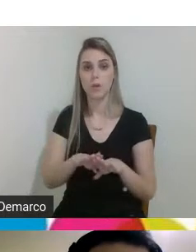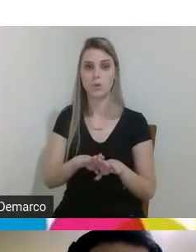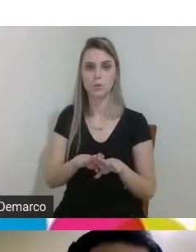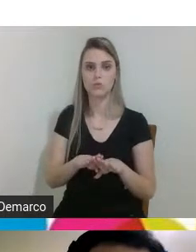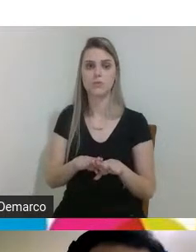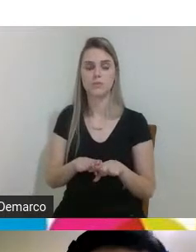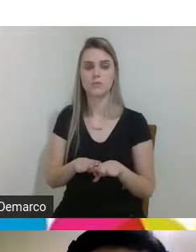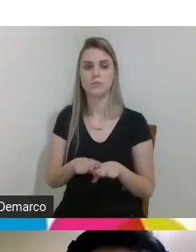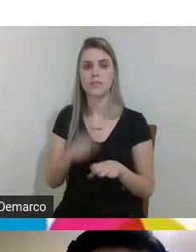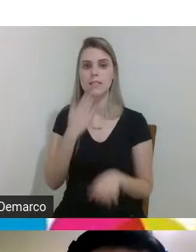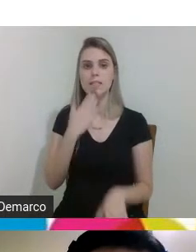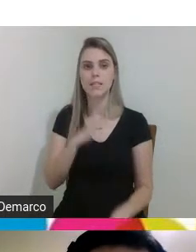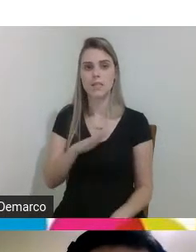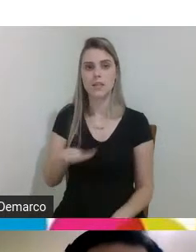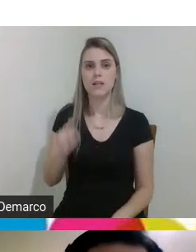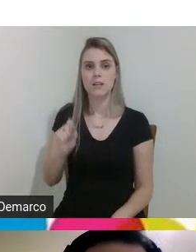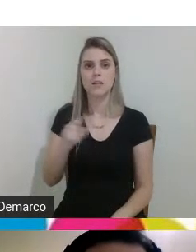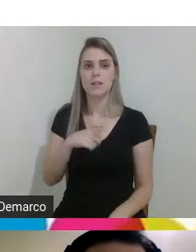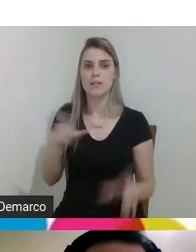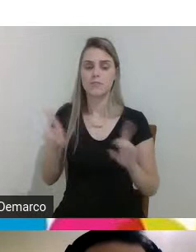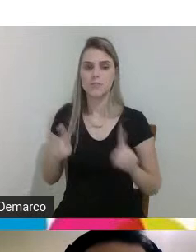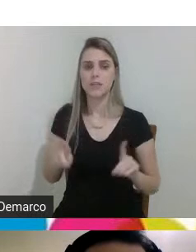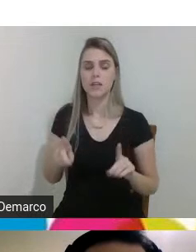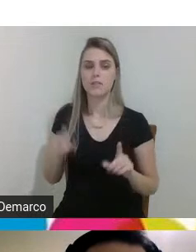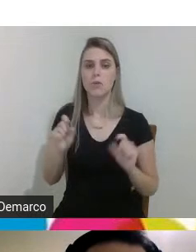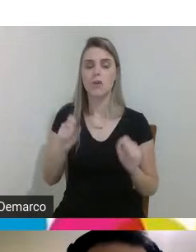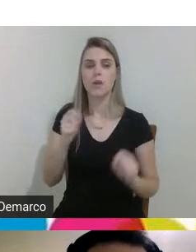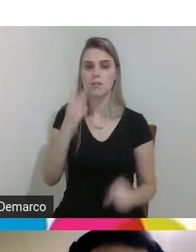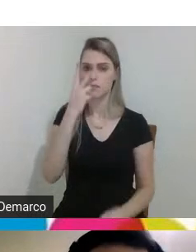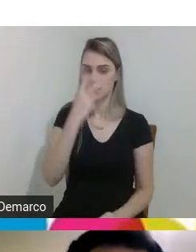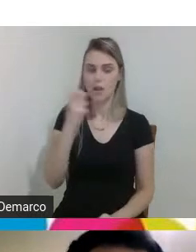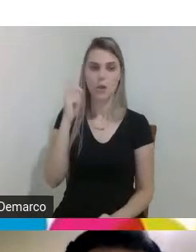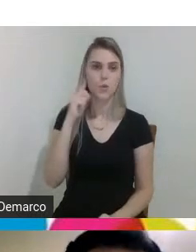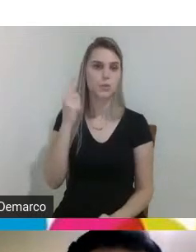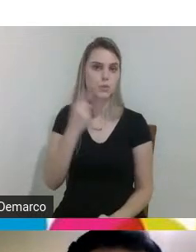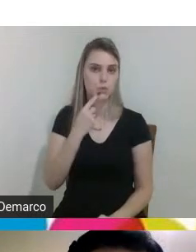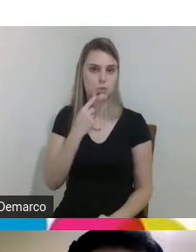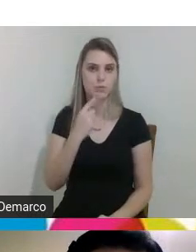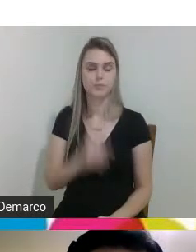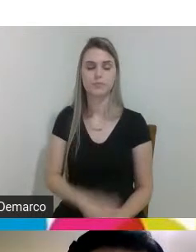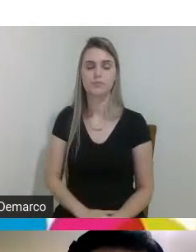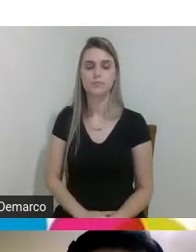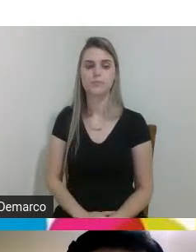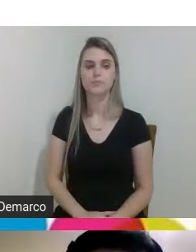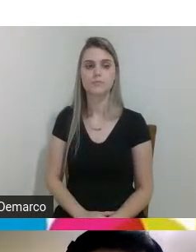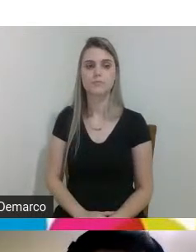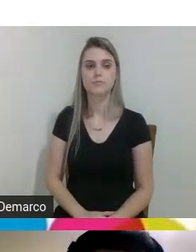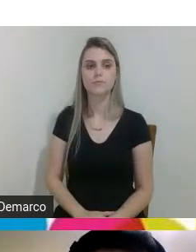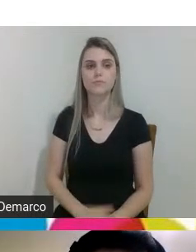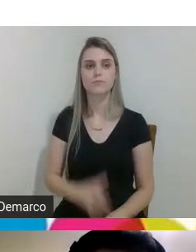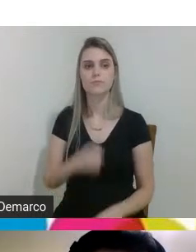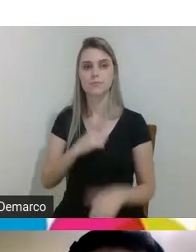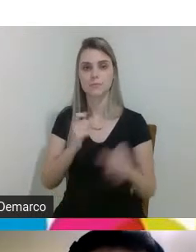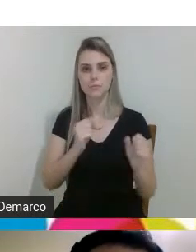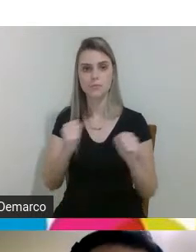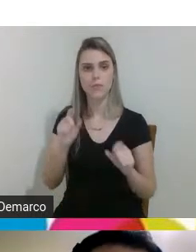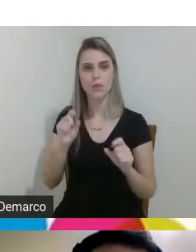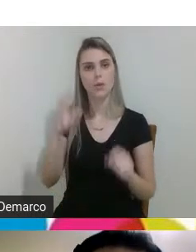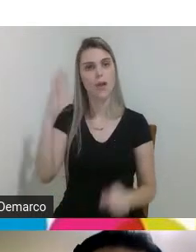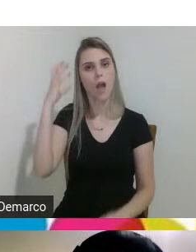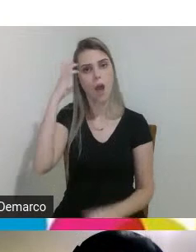crianças com deficiência visual e auditiva então ele tem a possibilidade de audiolivros e